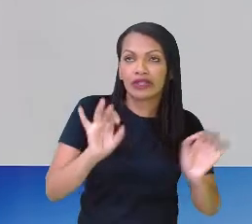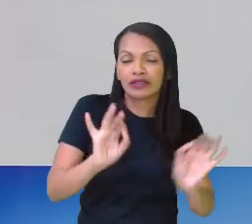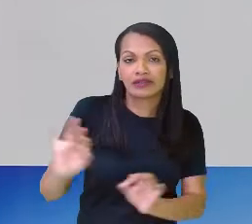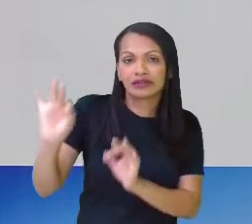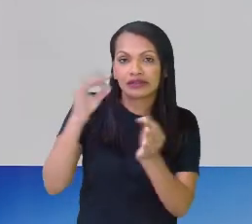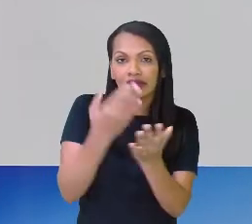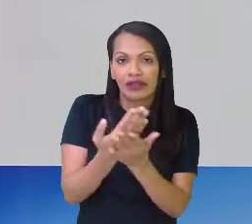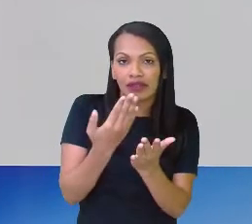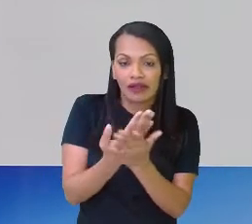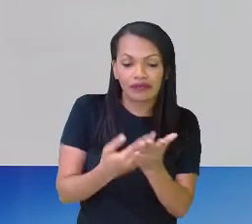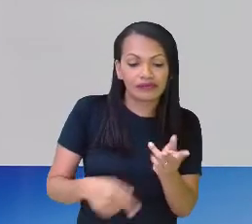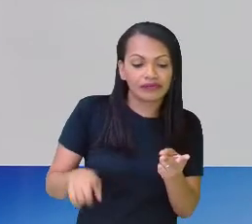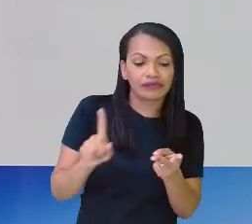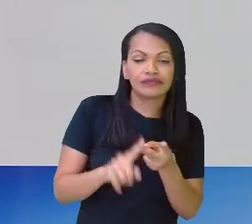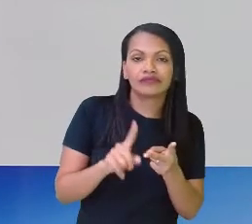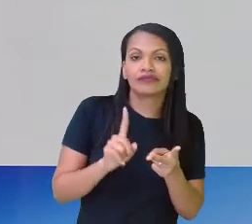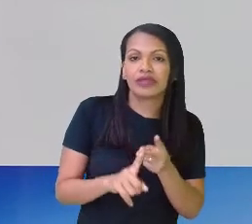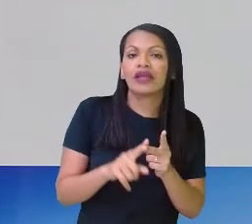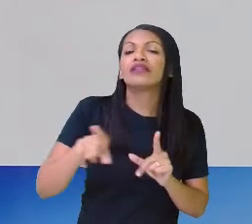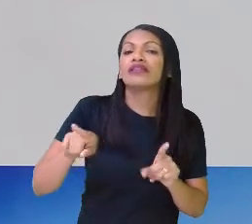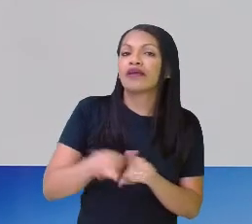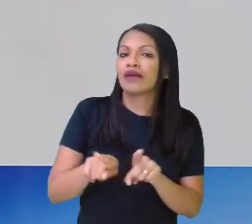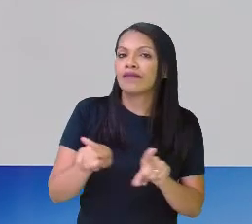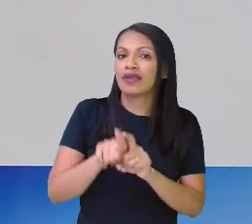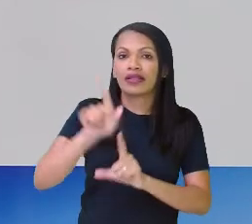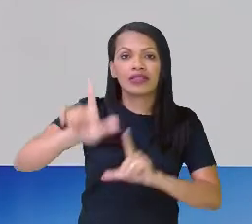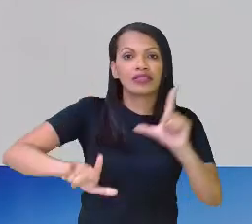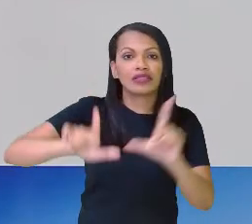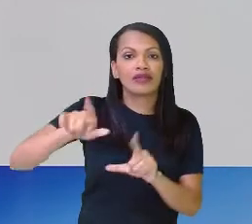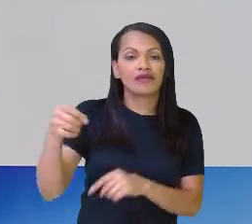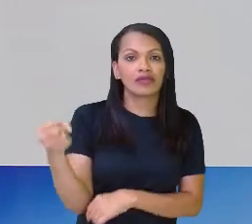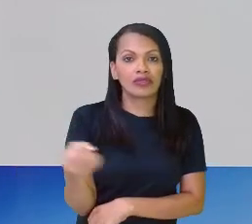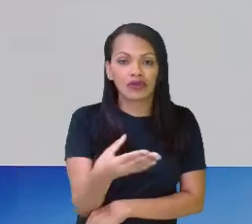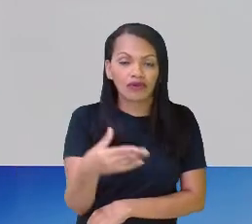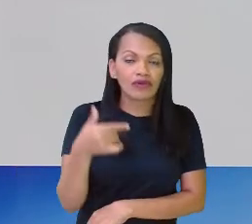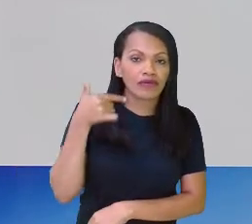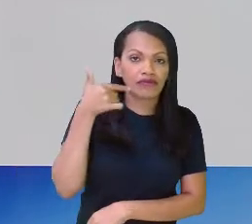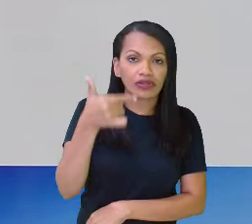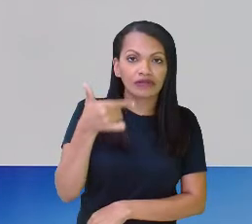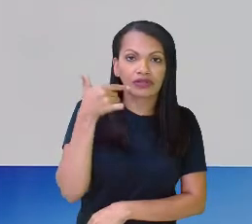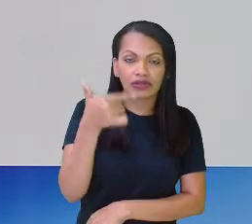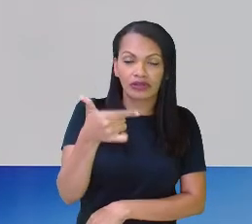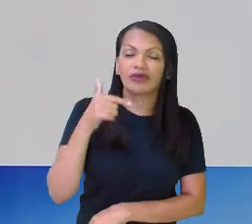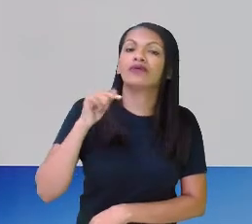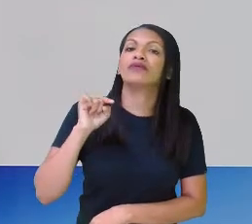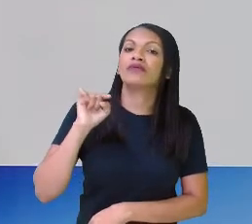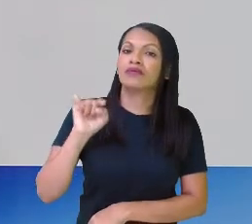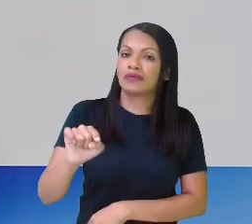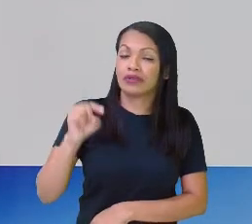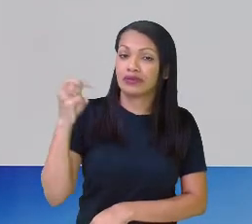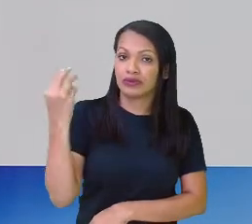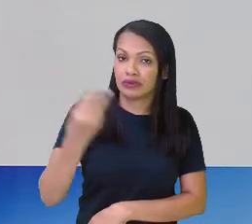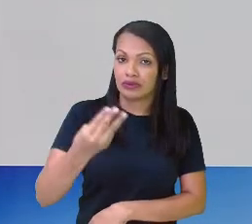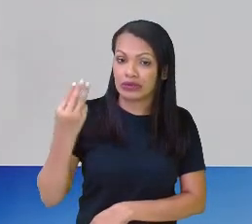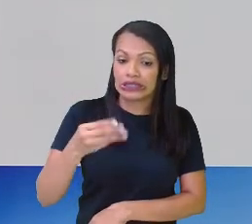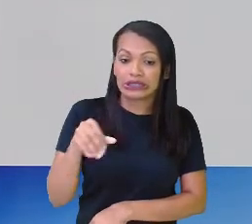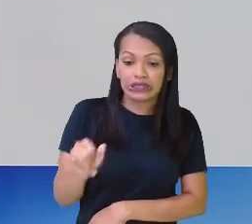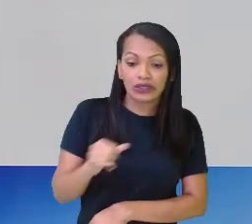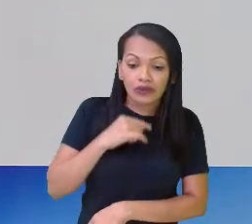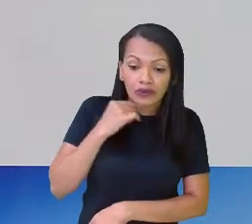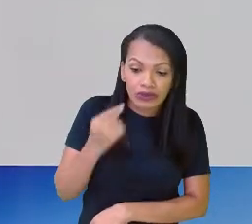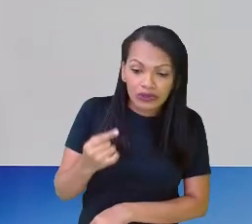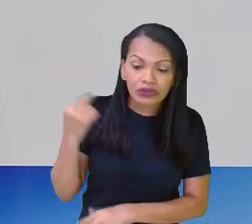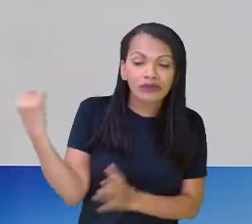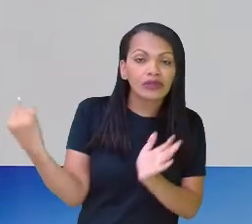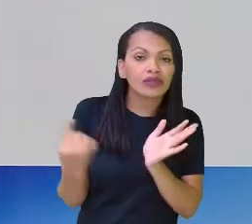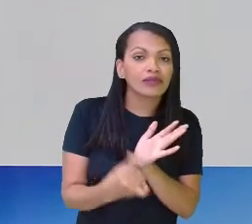Essa aula está sendo transmitida pela TV Nova Nordeste, canal 22.3. Se não conseguiu pelo